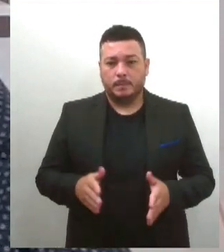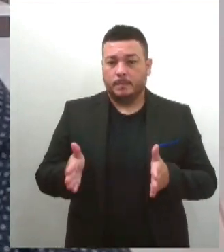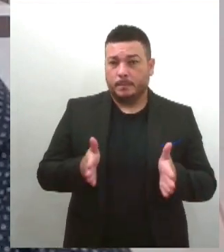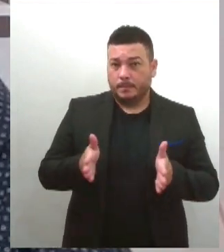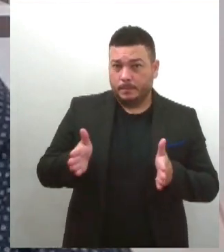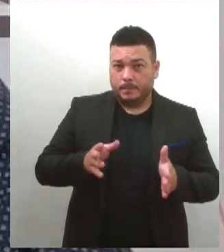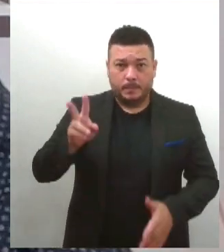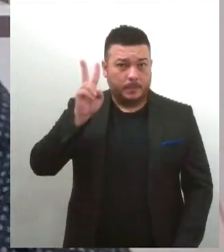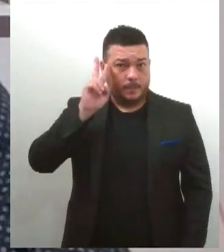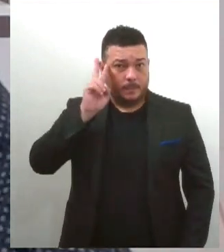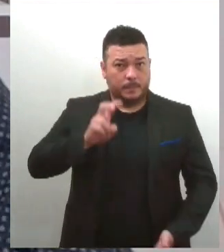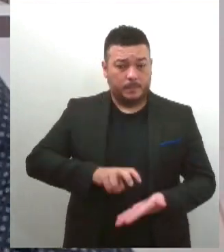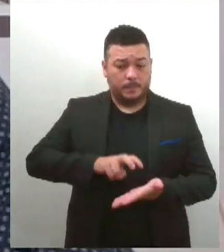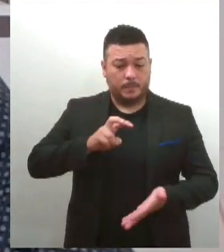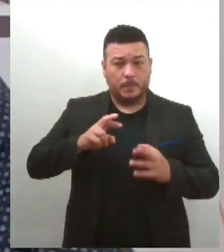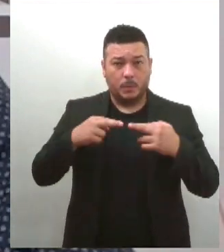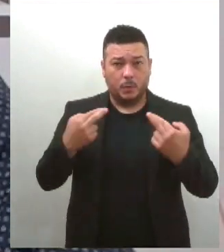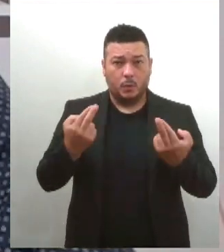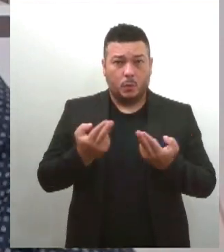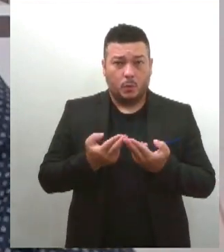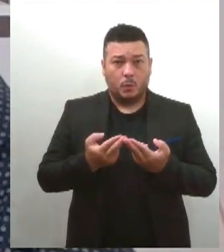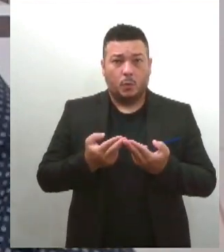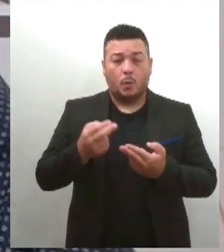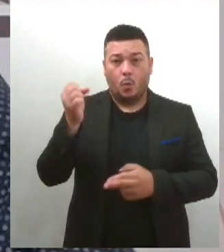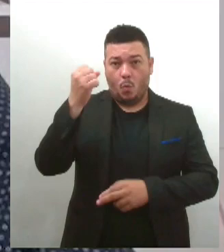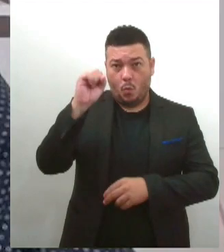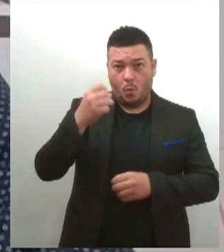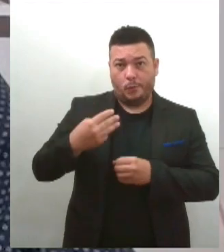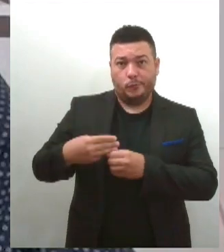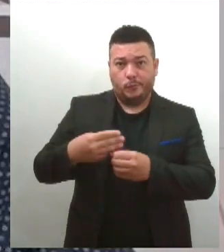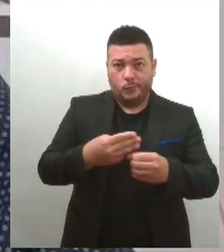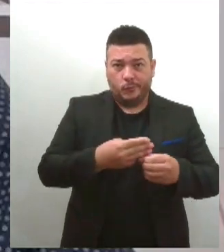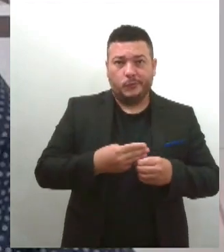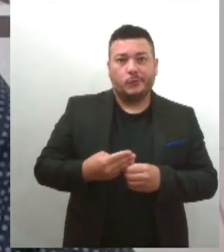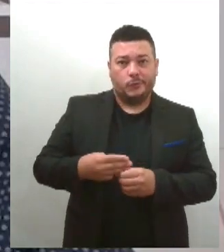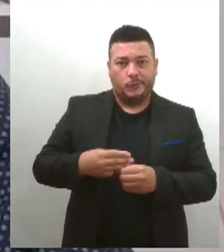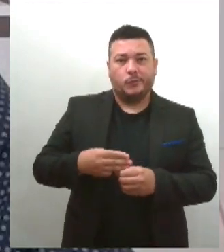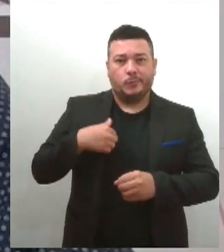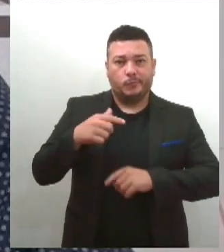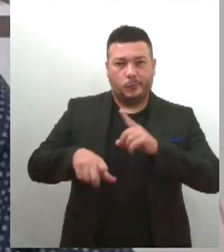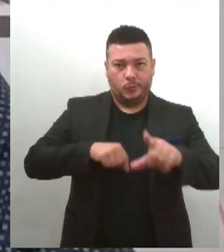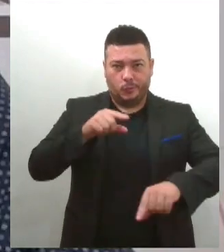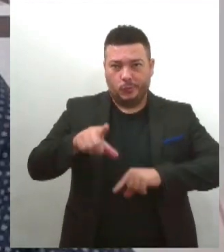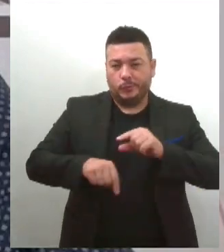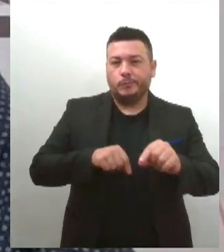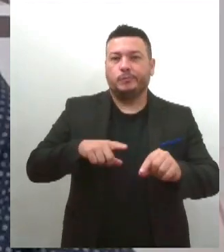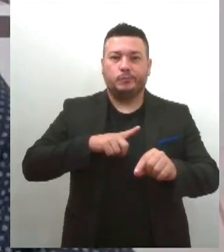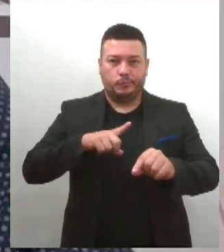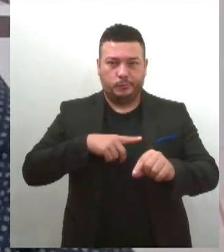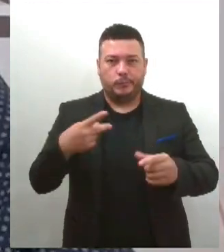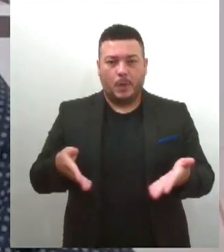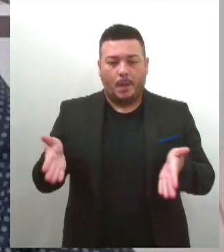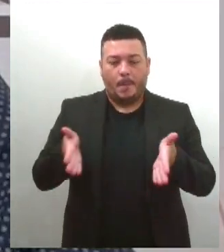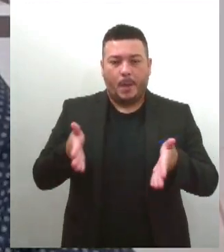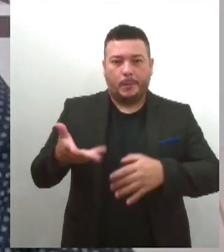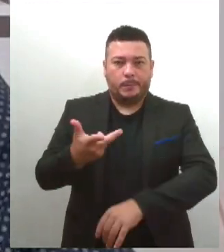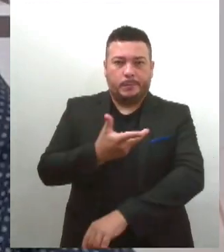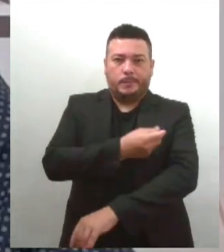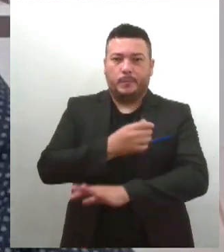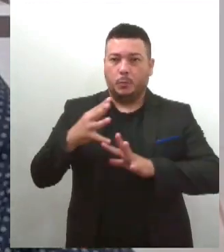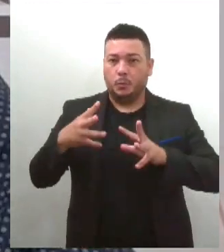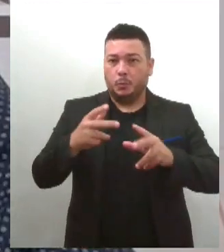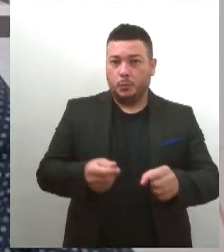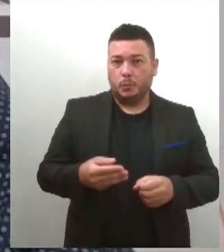tivemos uma reunião com os oito municípios contemplados nessa etapa da vacinação, que são todos municípios aqui da